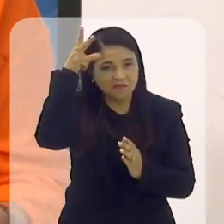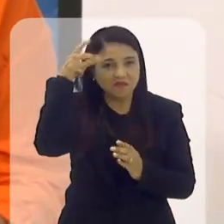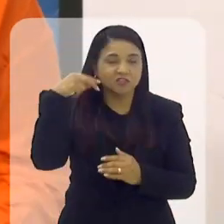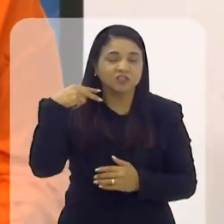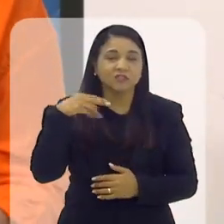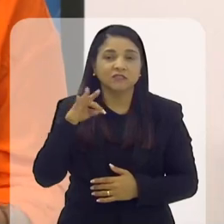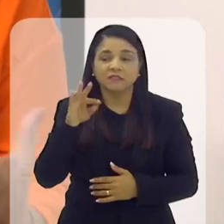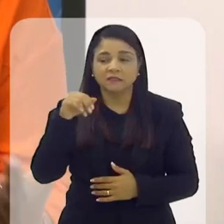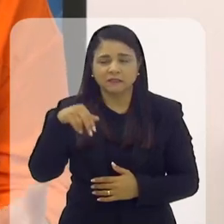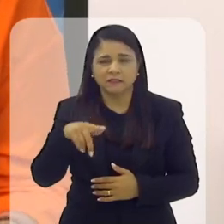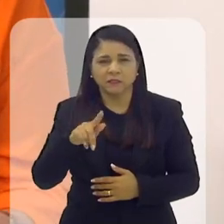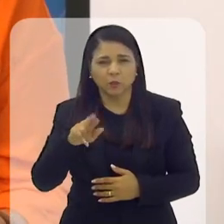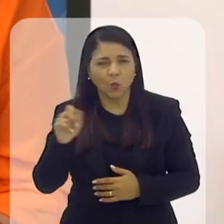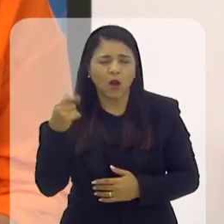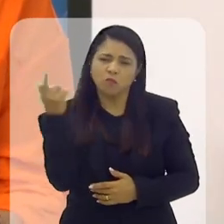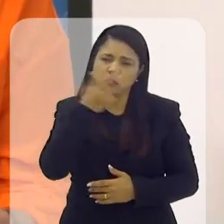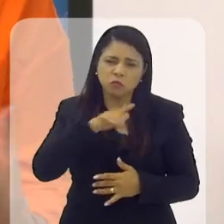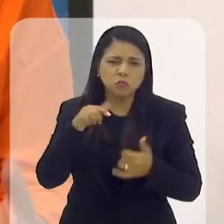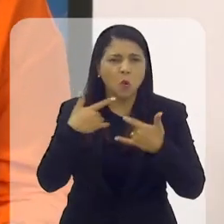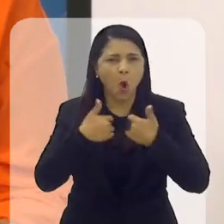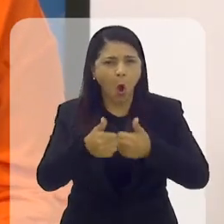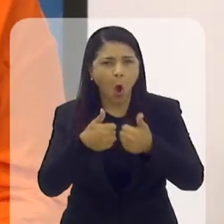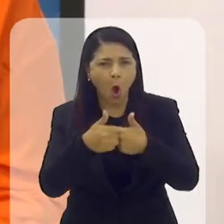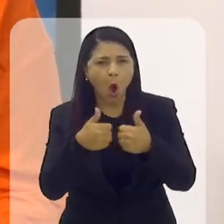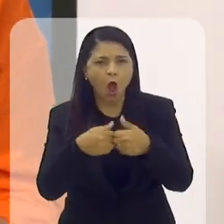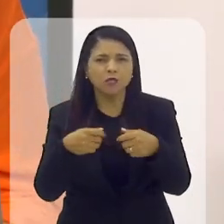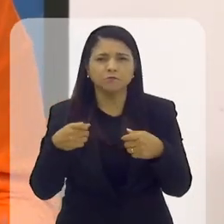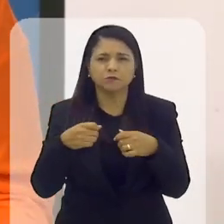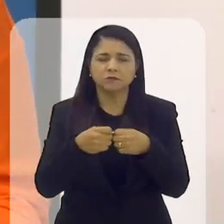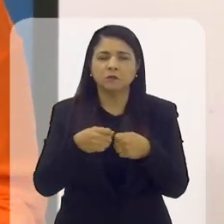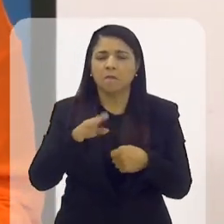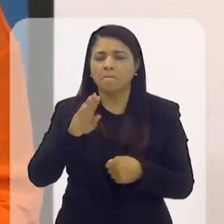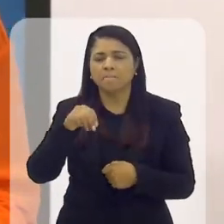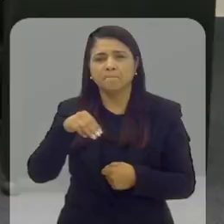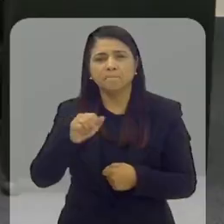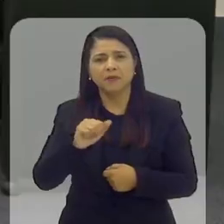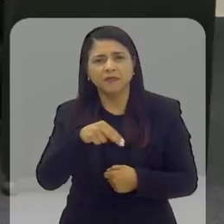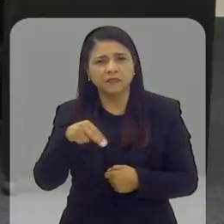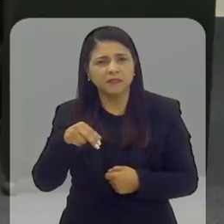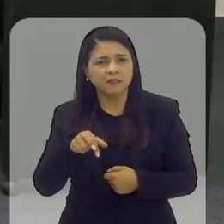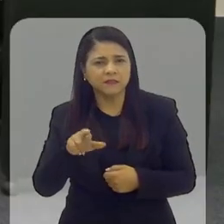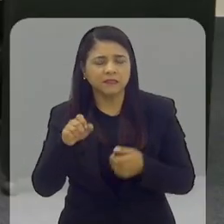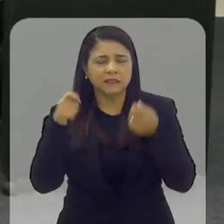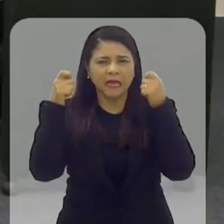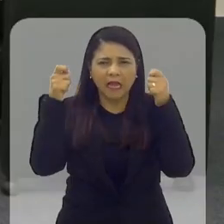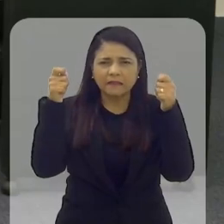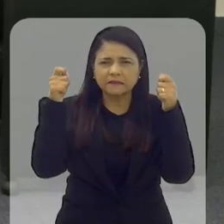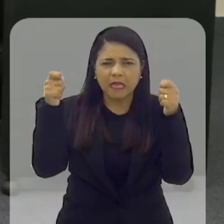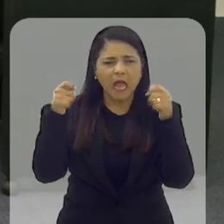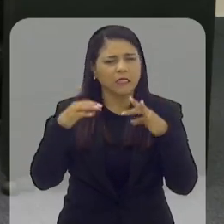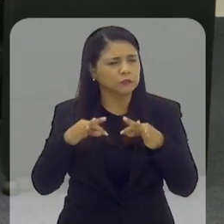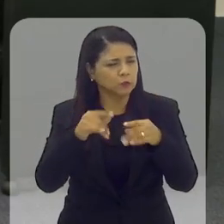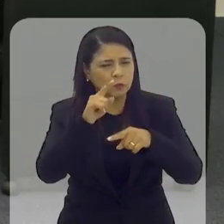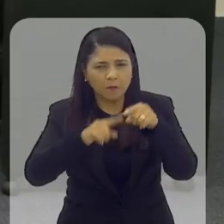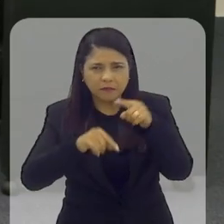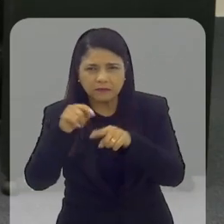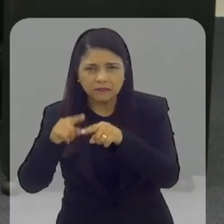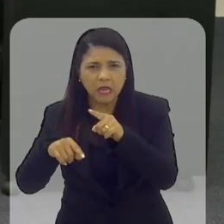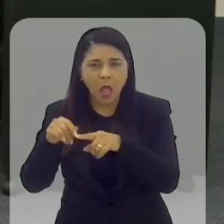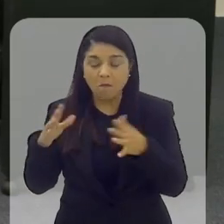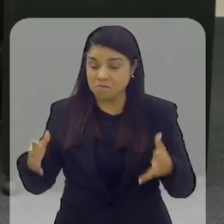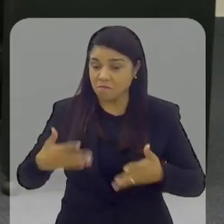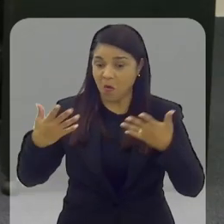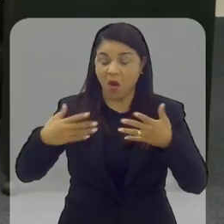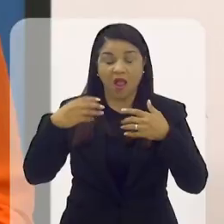E, para isso, a Jaque conseguiu o ônibus para levar a equipe, levamos banners, cartazes, todo o material necessário, e